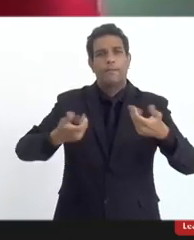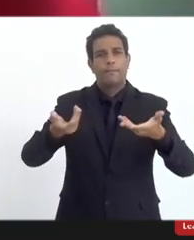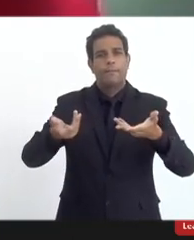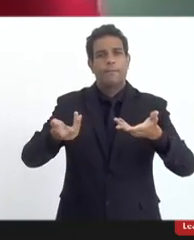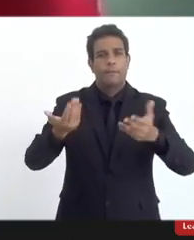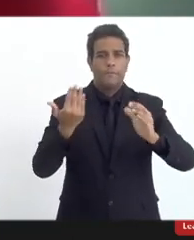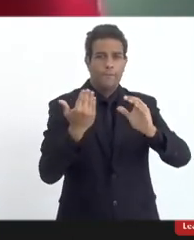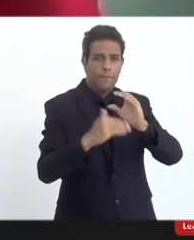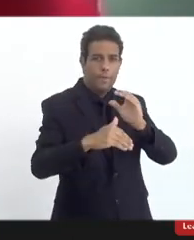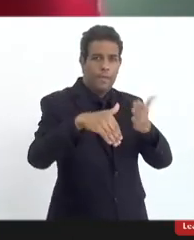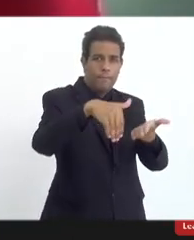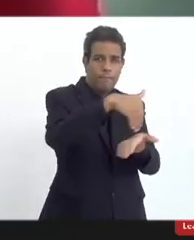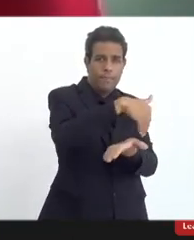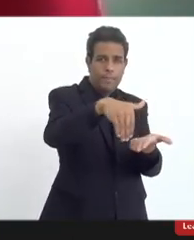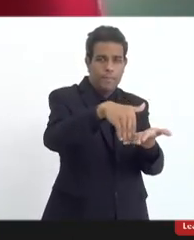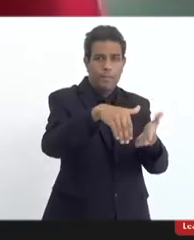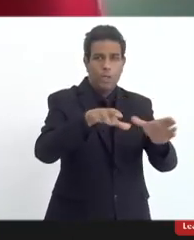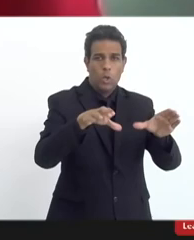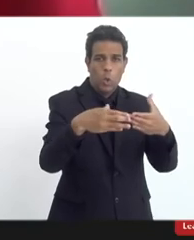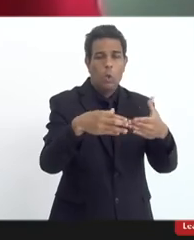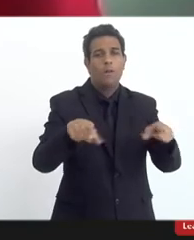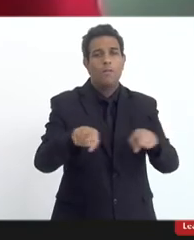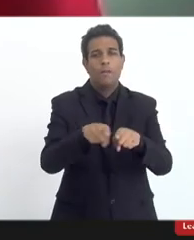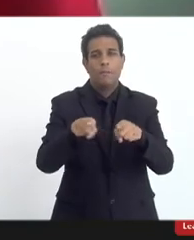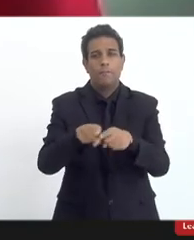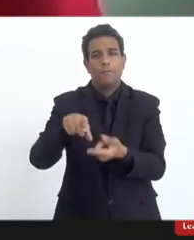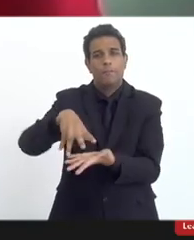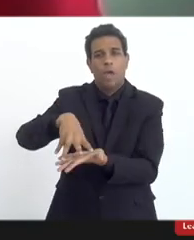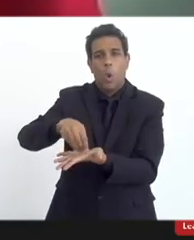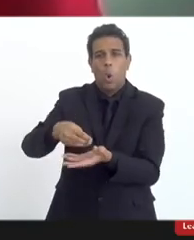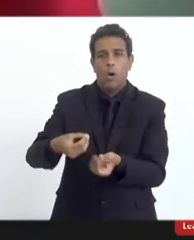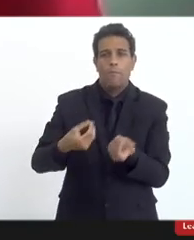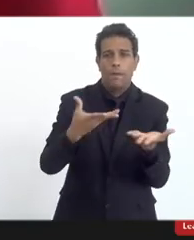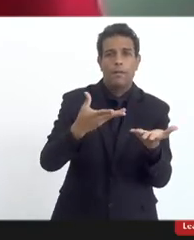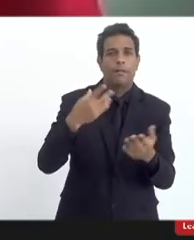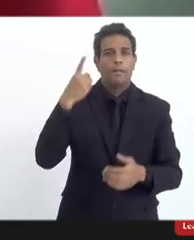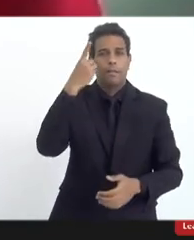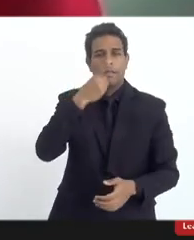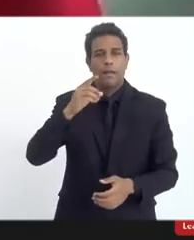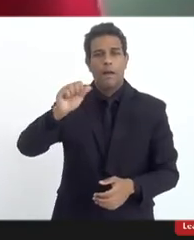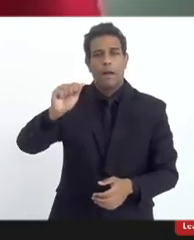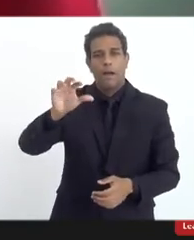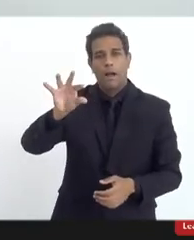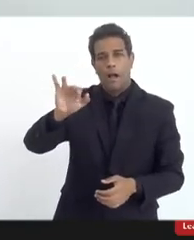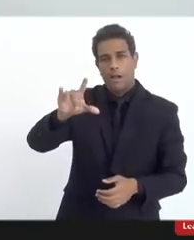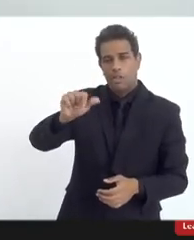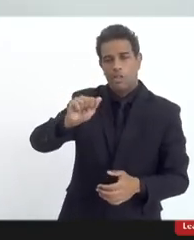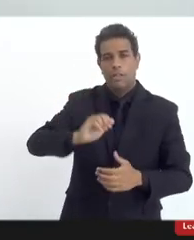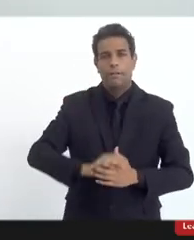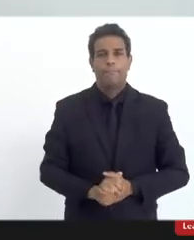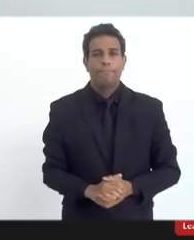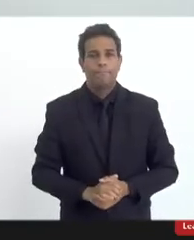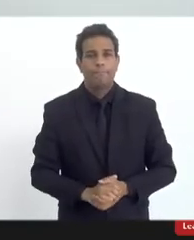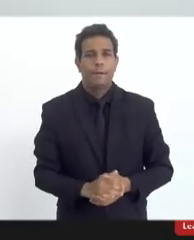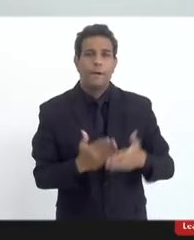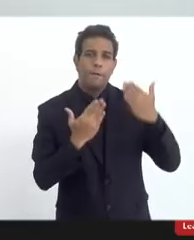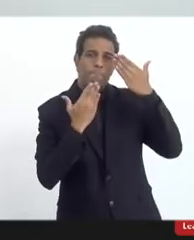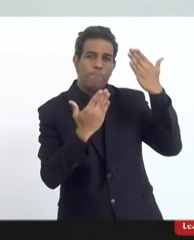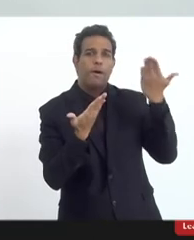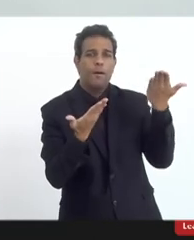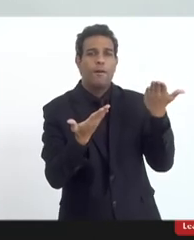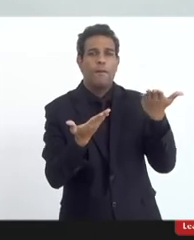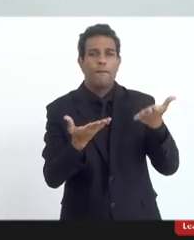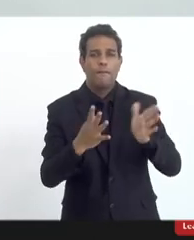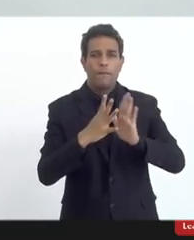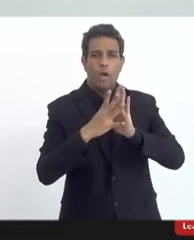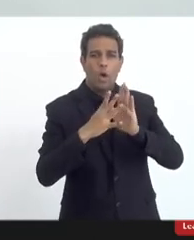gabinete como também tem cópia direta ao deputado Atila Nunes nosso relator tá certo eu envio com cópia pra